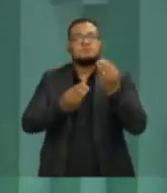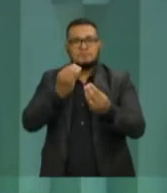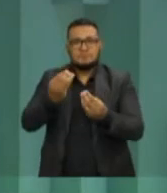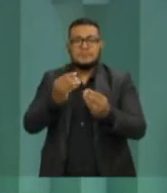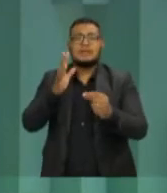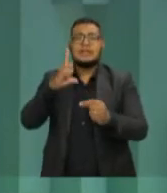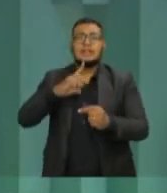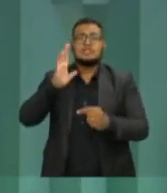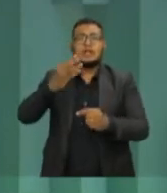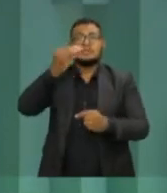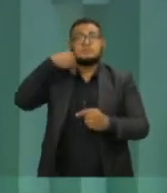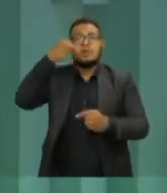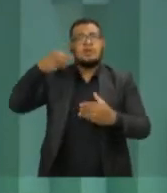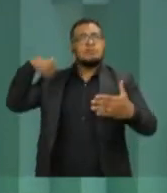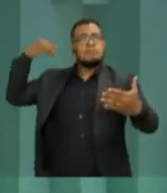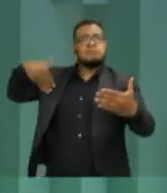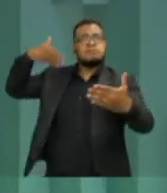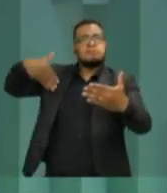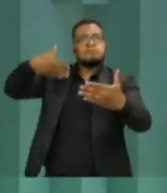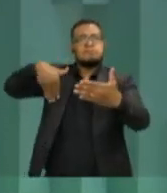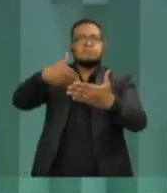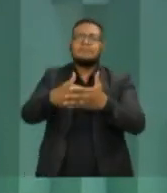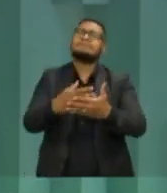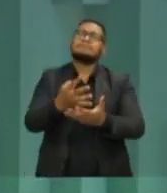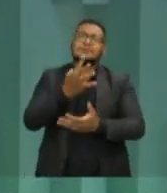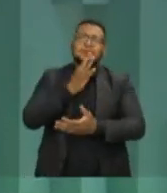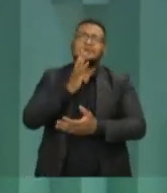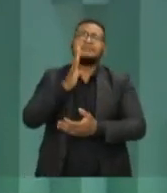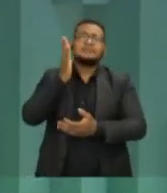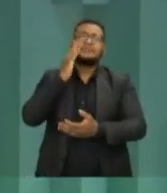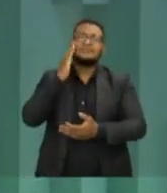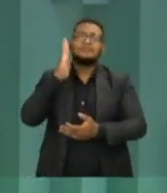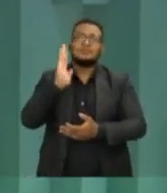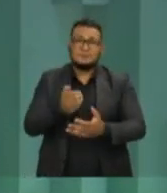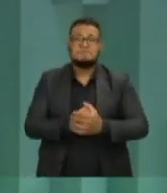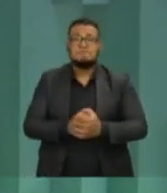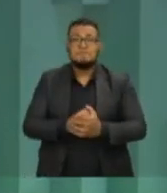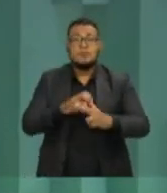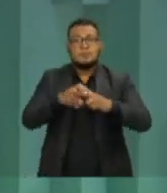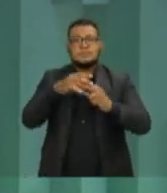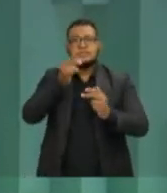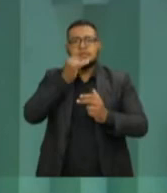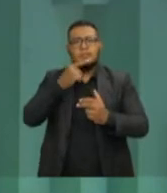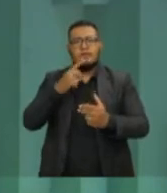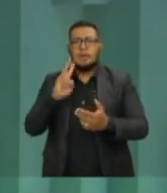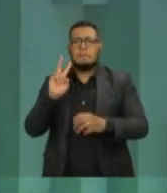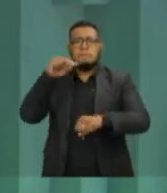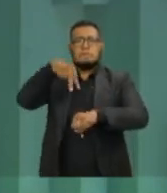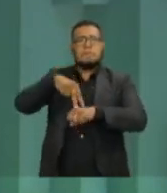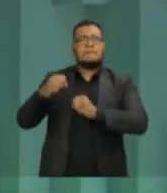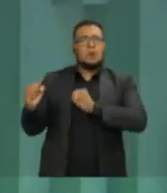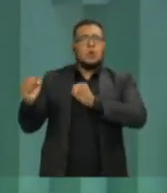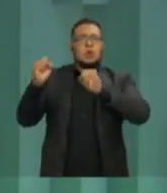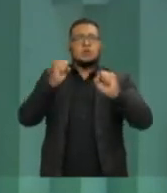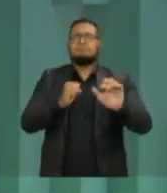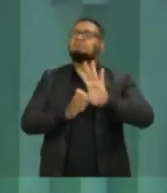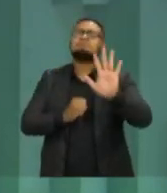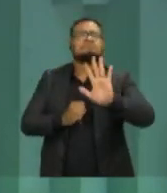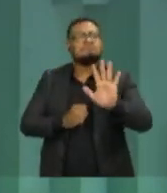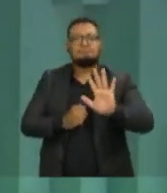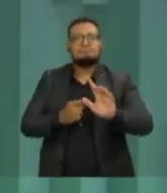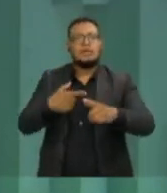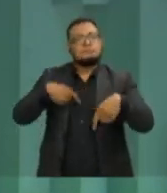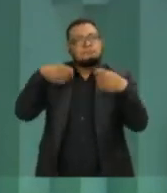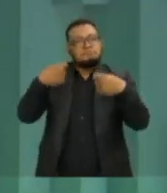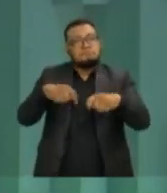do passado, tenho certeza que faremos a diferença. Não me coloco como o superpoderoso. Eu tenho a necessidade do